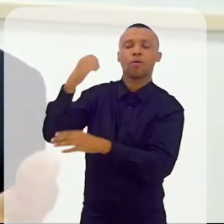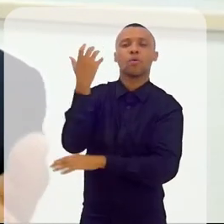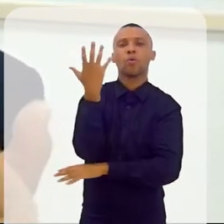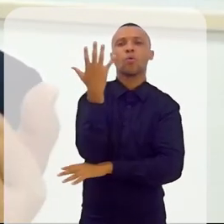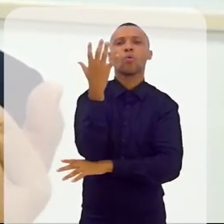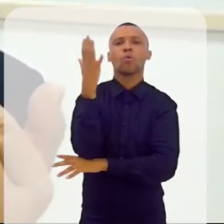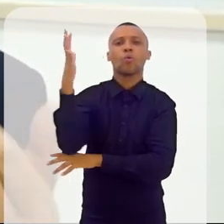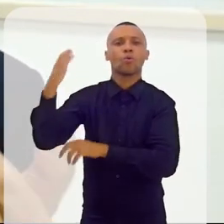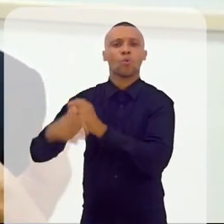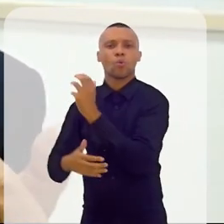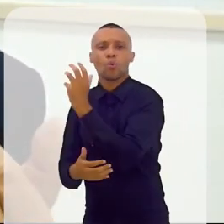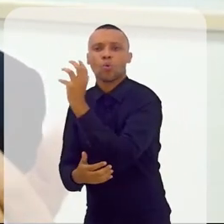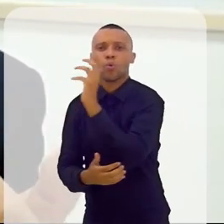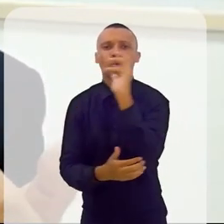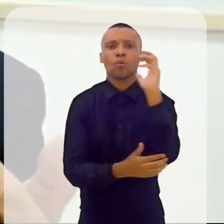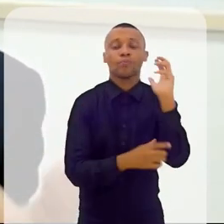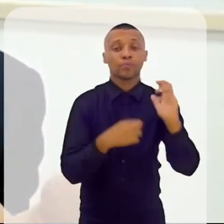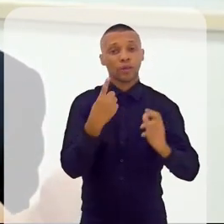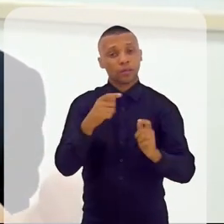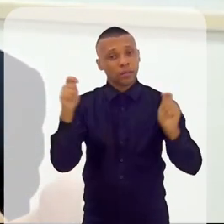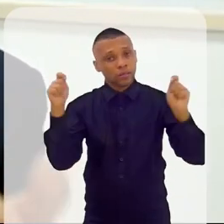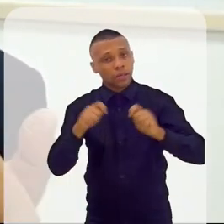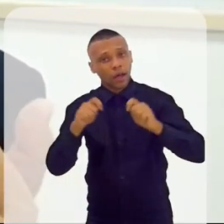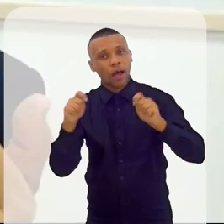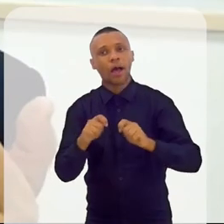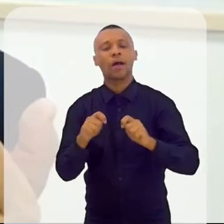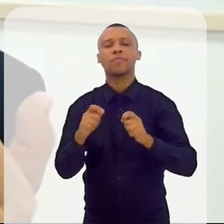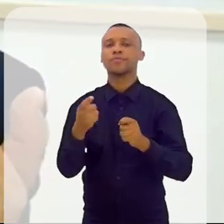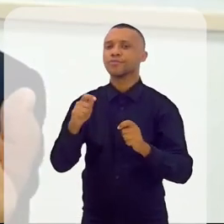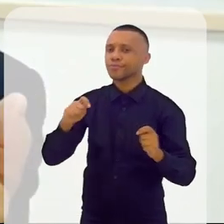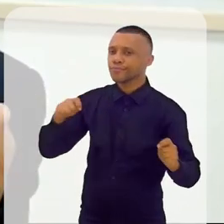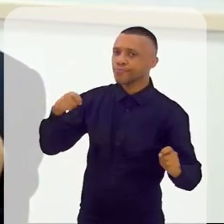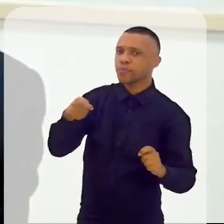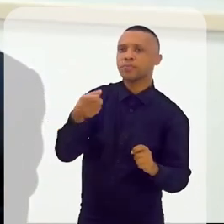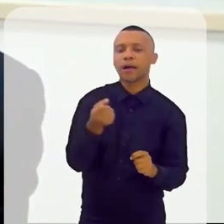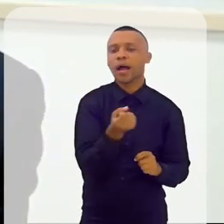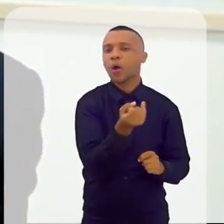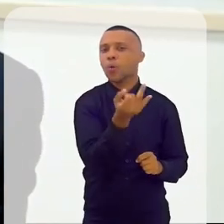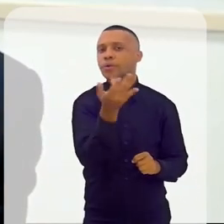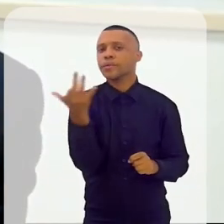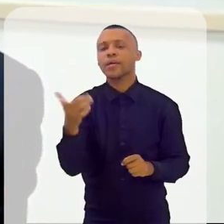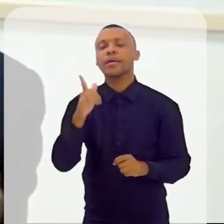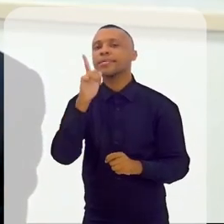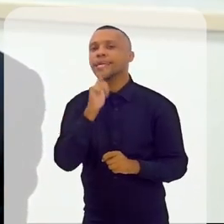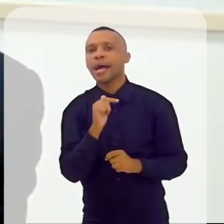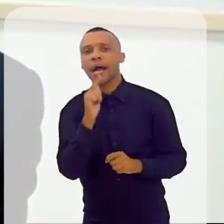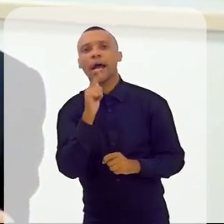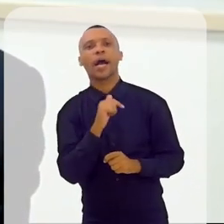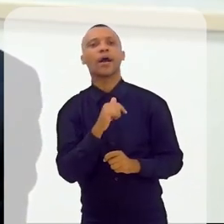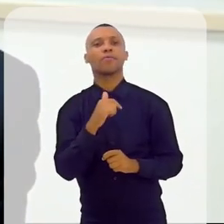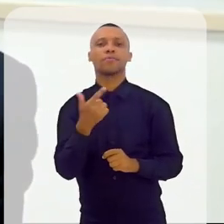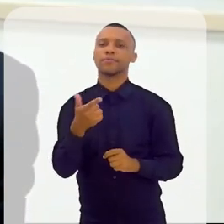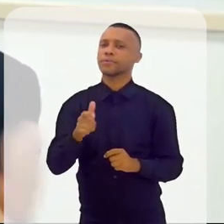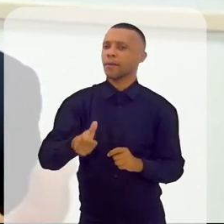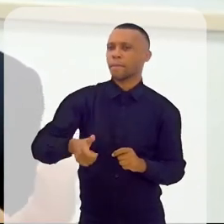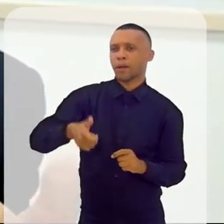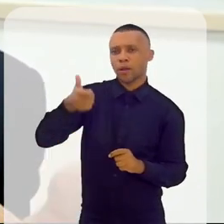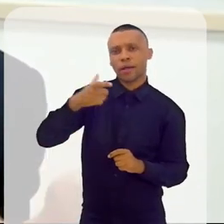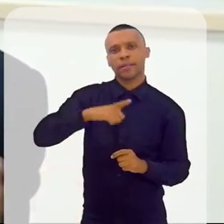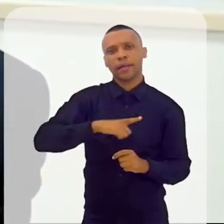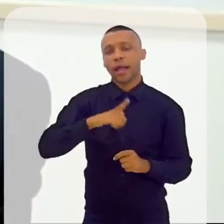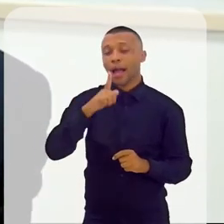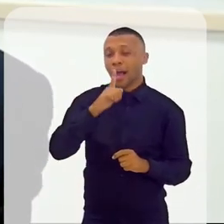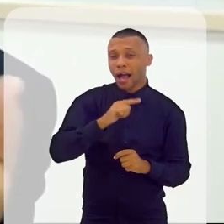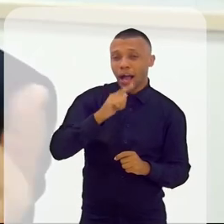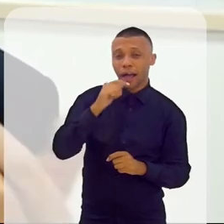Porque nós queríamos, tínhamos condições de chamar toda uma quantidade de nível de árvores, preferencialmente,